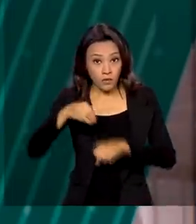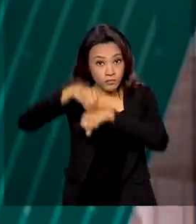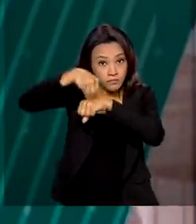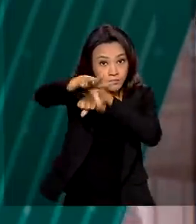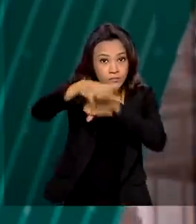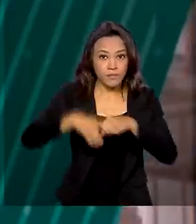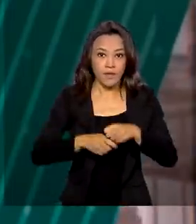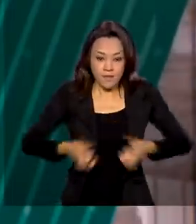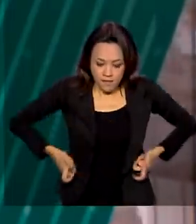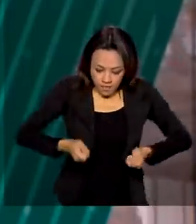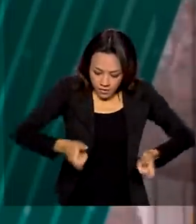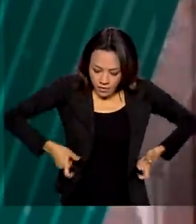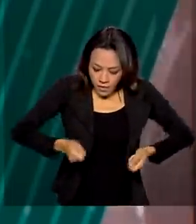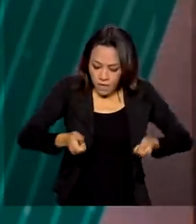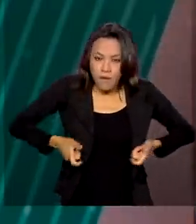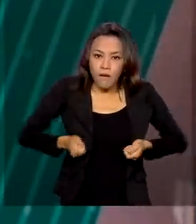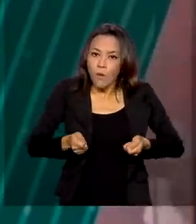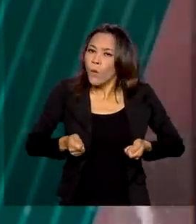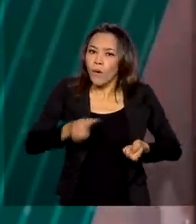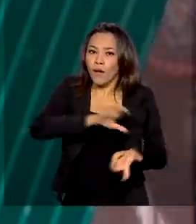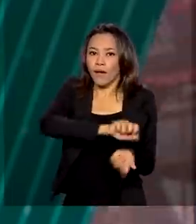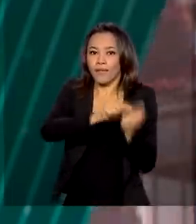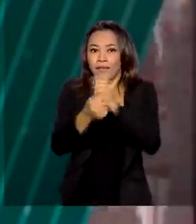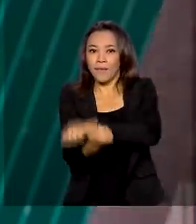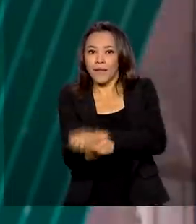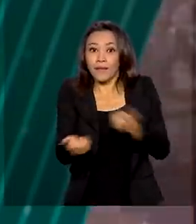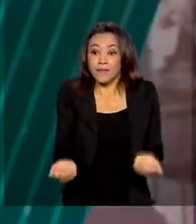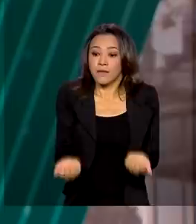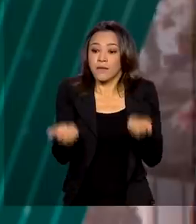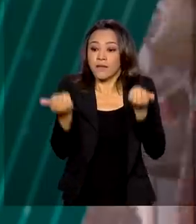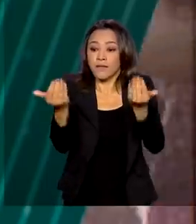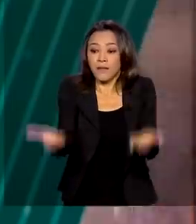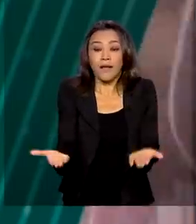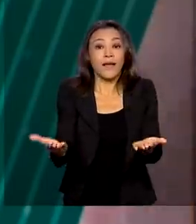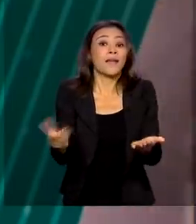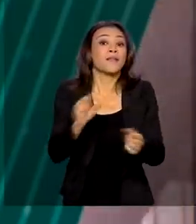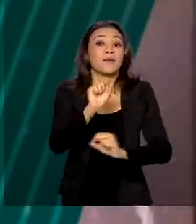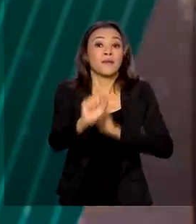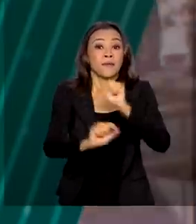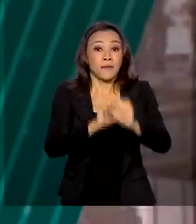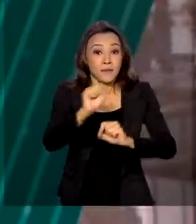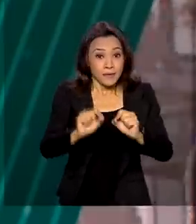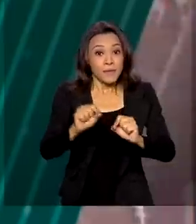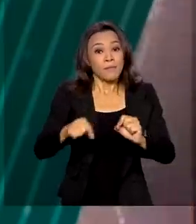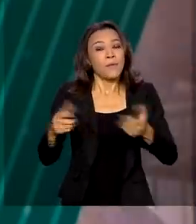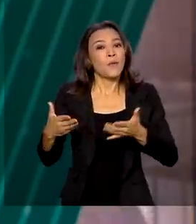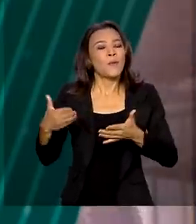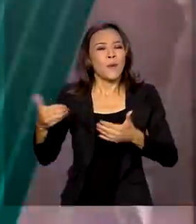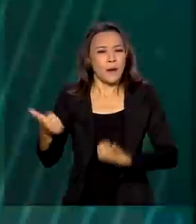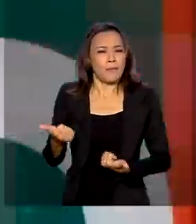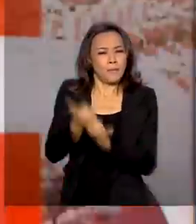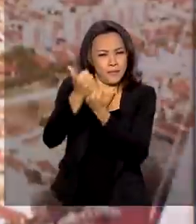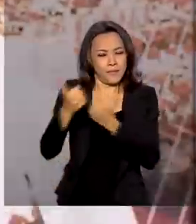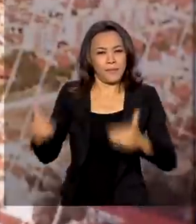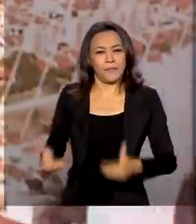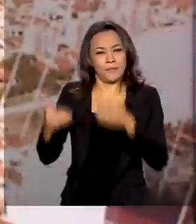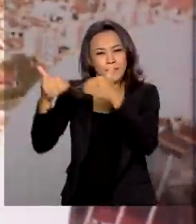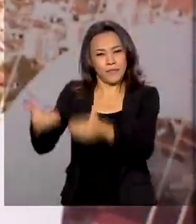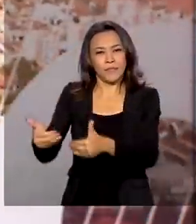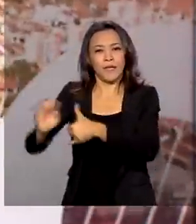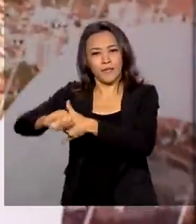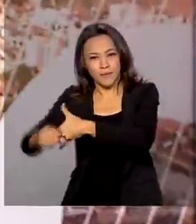Cadeiras de rodas adaptadas estão sendo entregues pelo programa Parque Mais do Ministério do Meio Ambiente. Isso significa